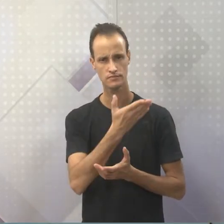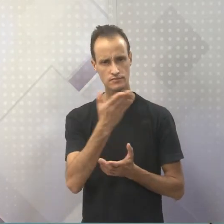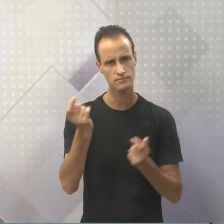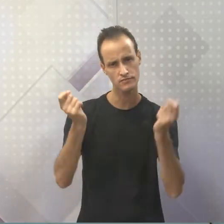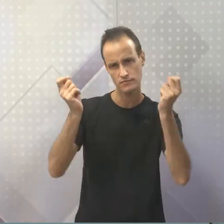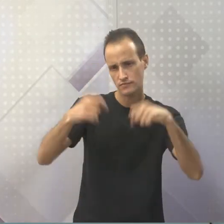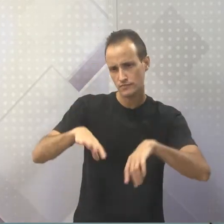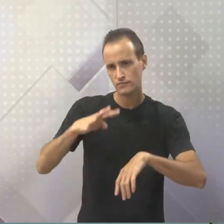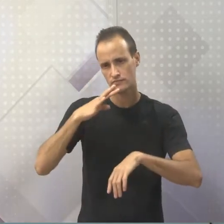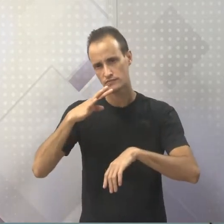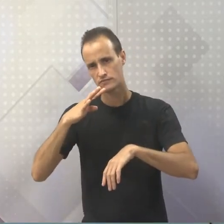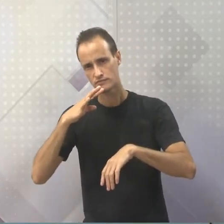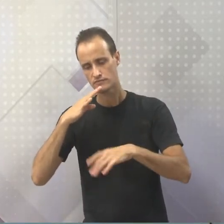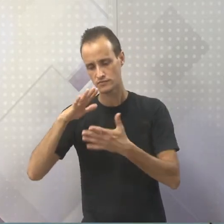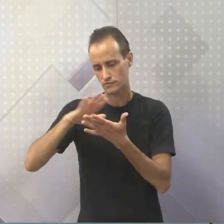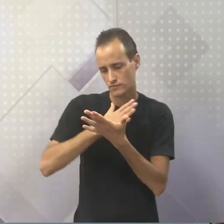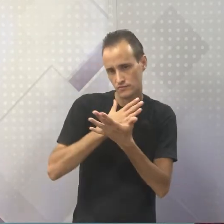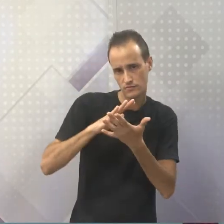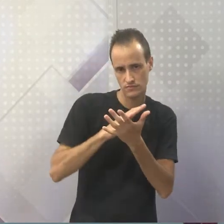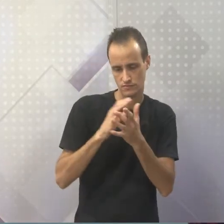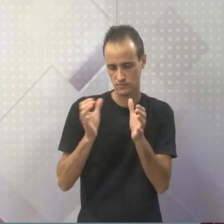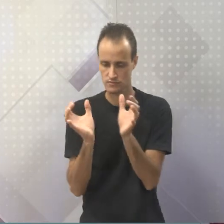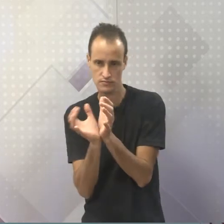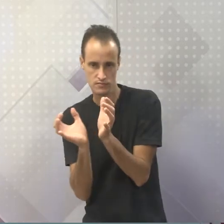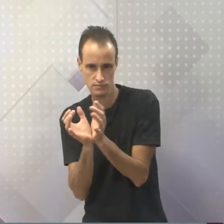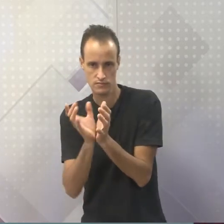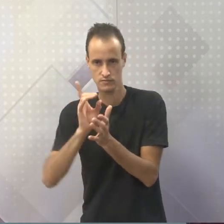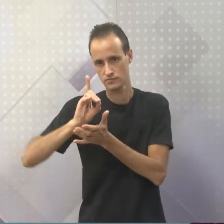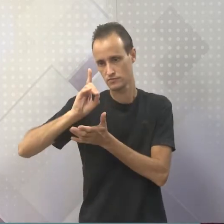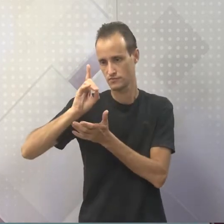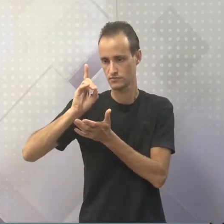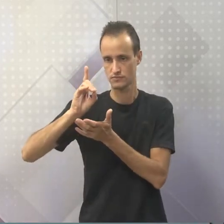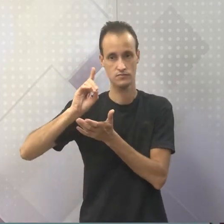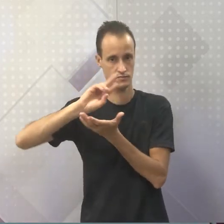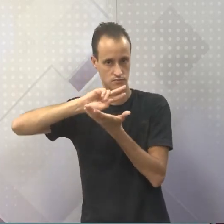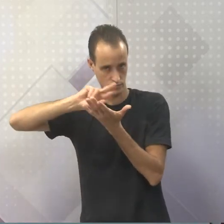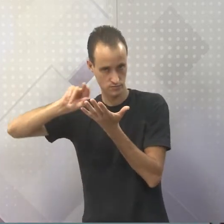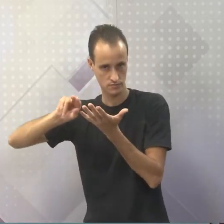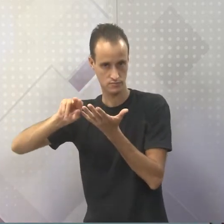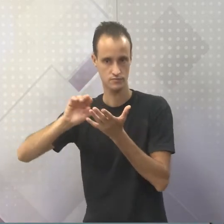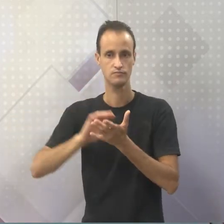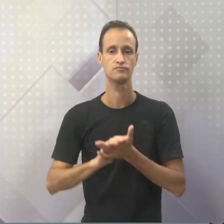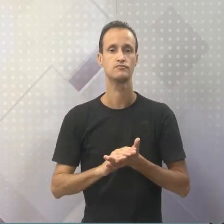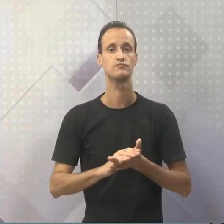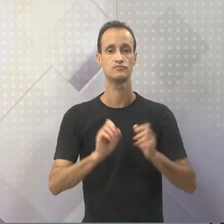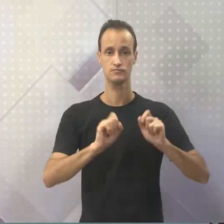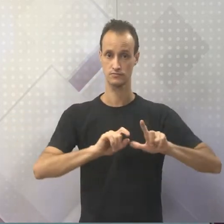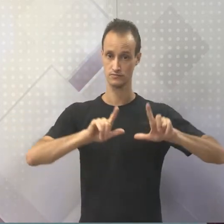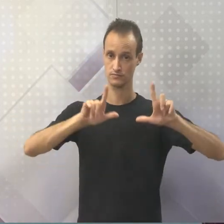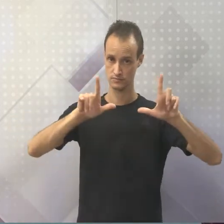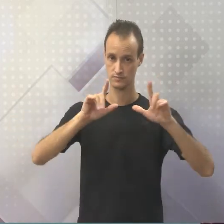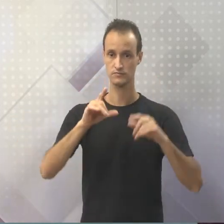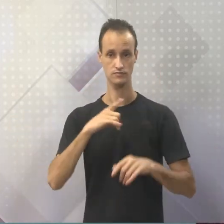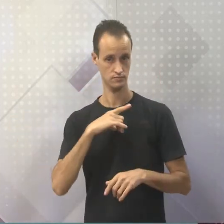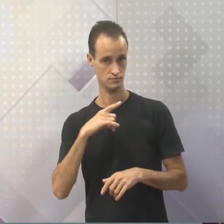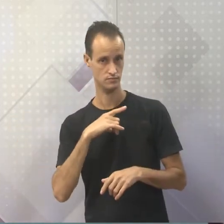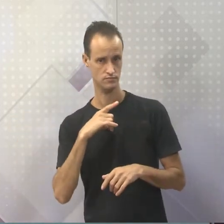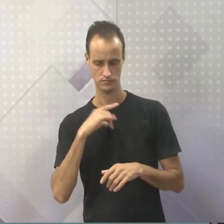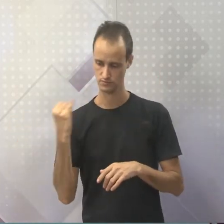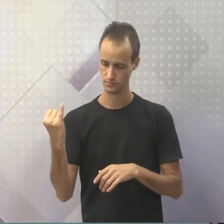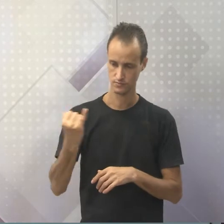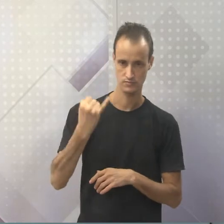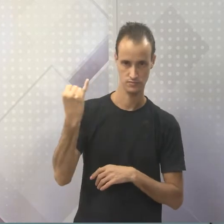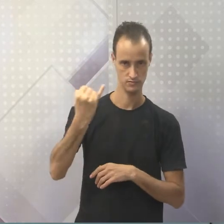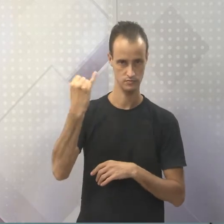puderam conhecer um pouco mais de alguns deuses. Além daqueles três que eu tinha falado no slide anterior, vocês conheceram esses outros também. Que também tem sua